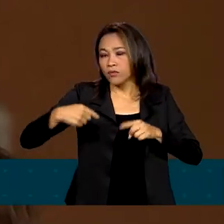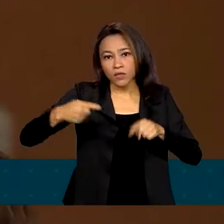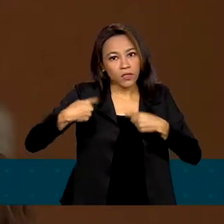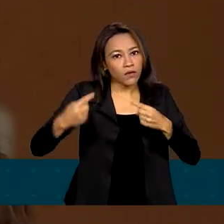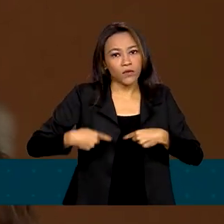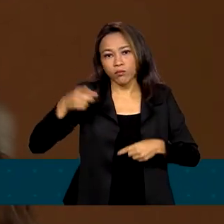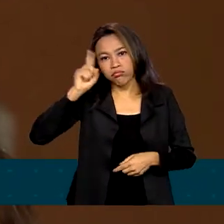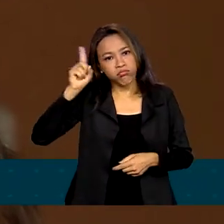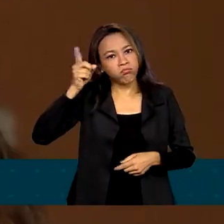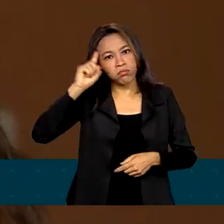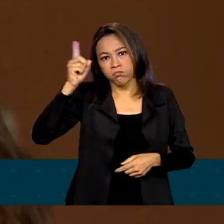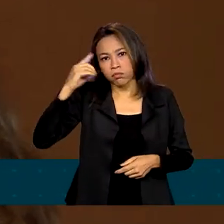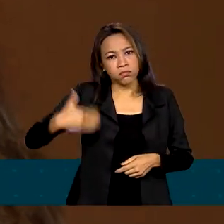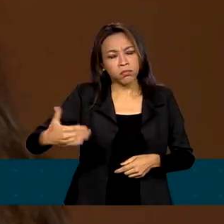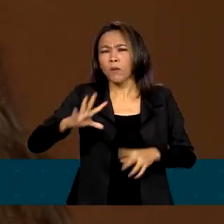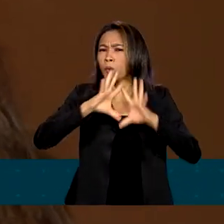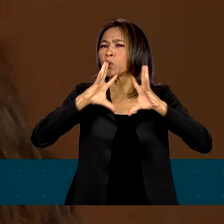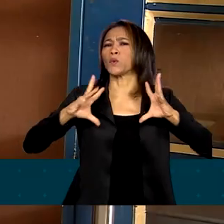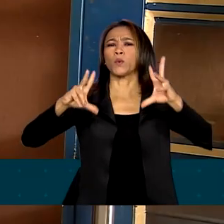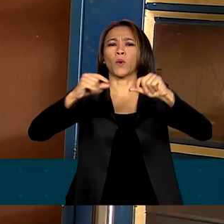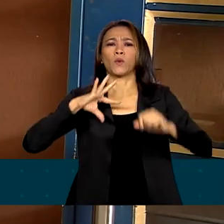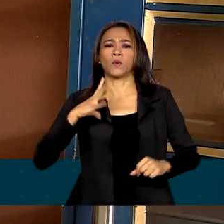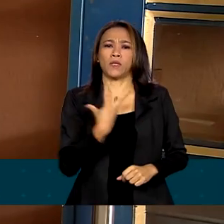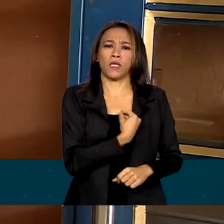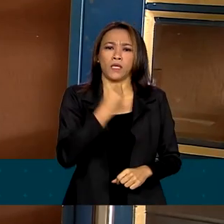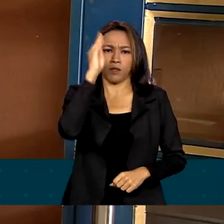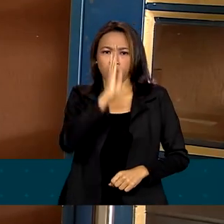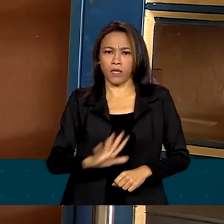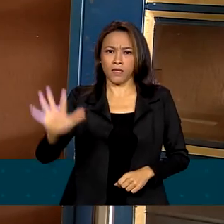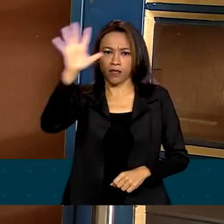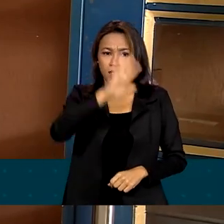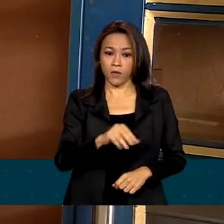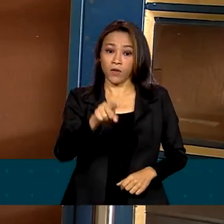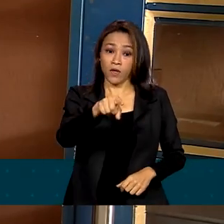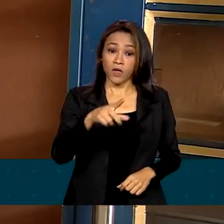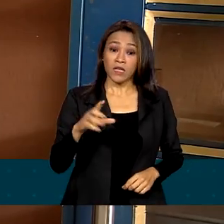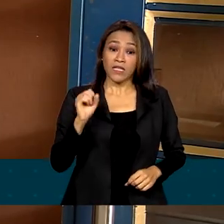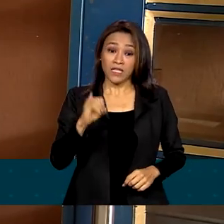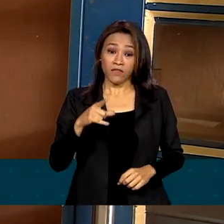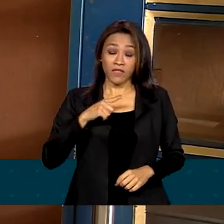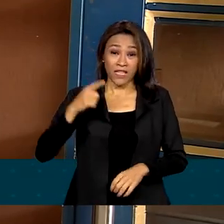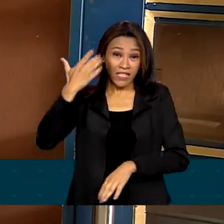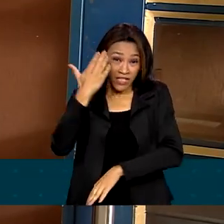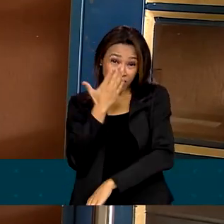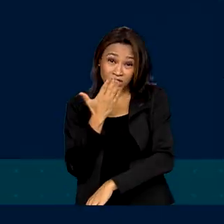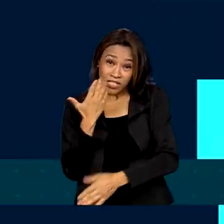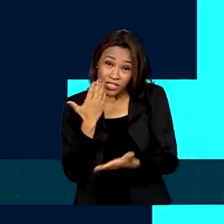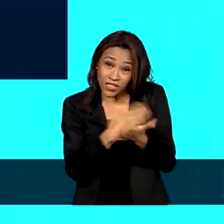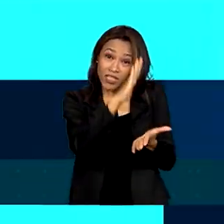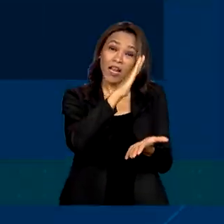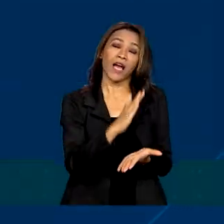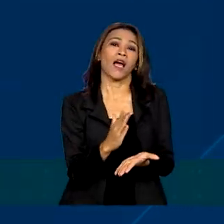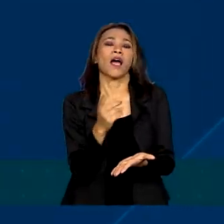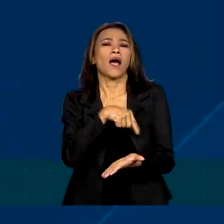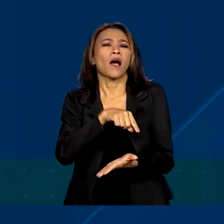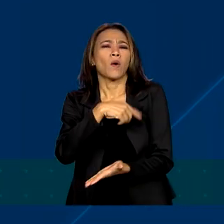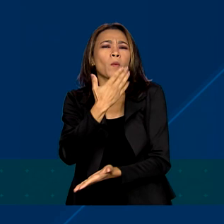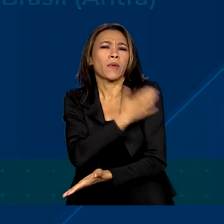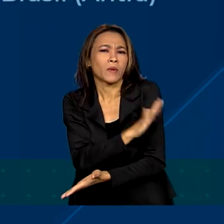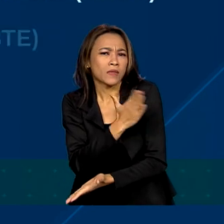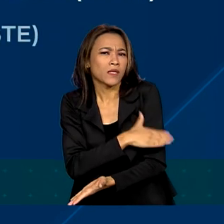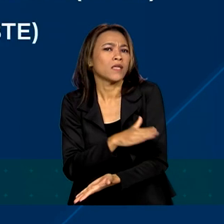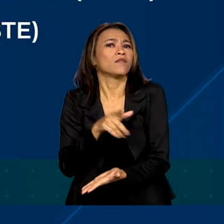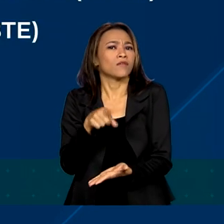e por todos os transexuais no Brasil. Só em você derrubar a máscara de um homofóbico já é uma vitória. Segundo dados de